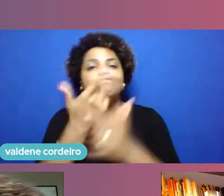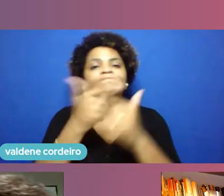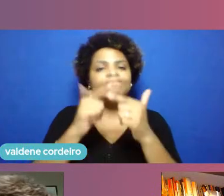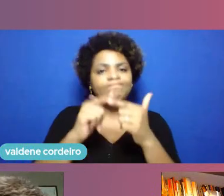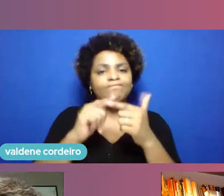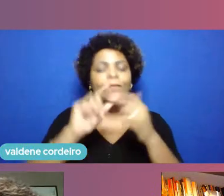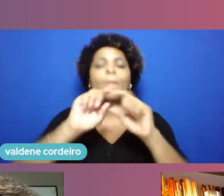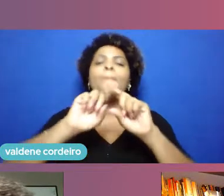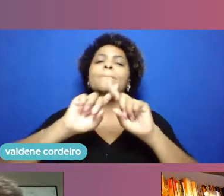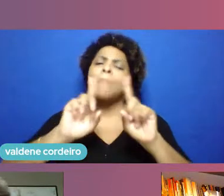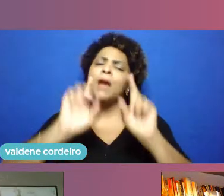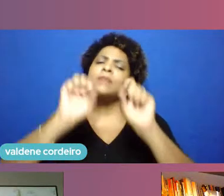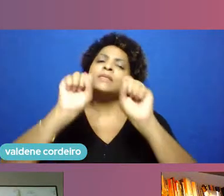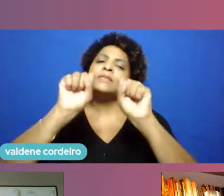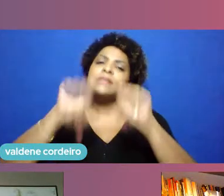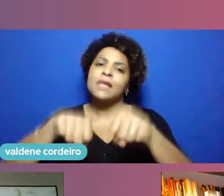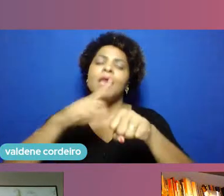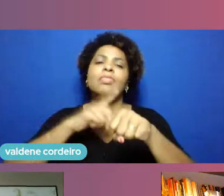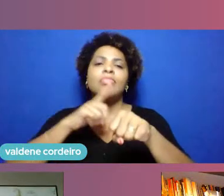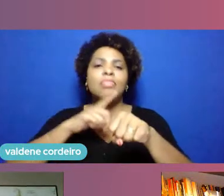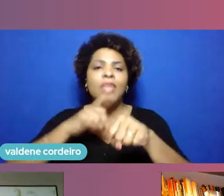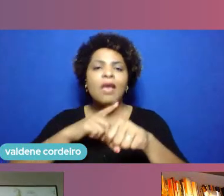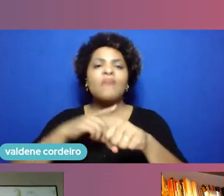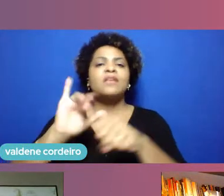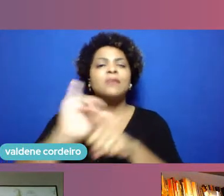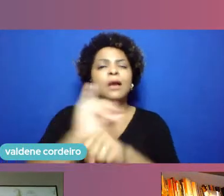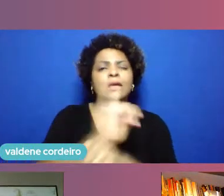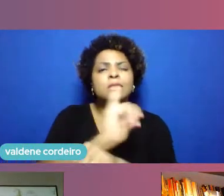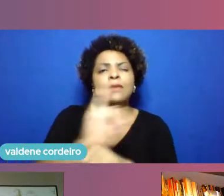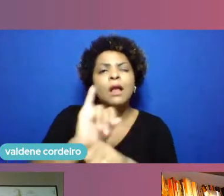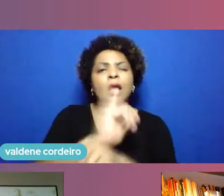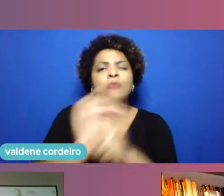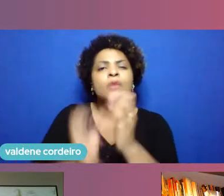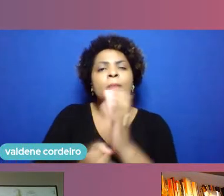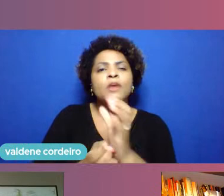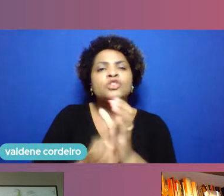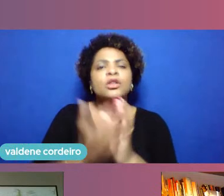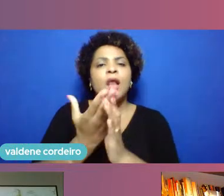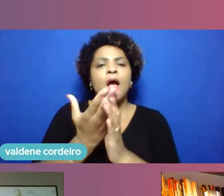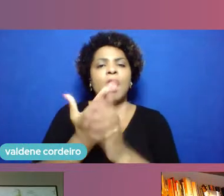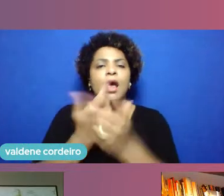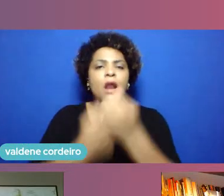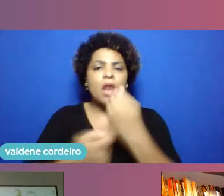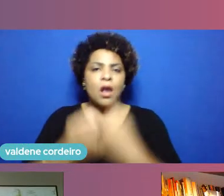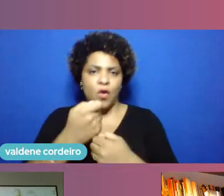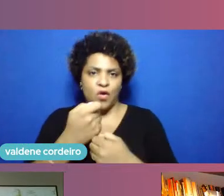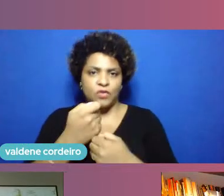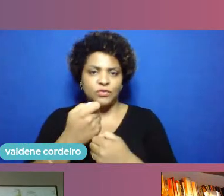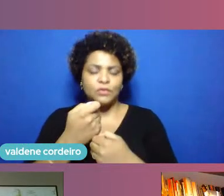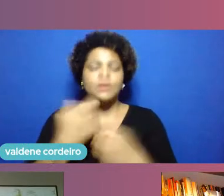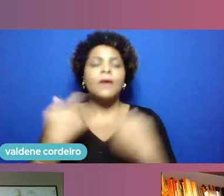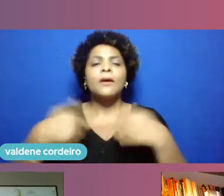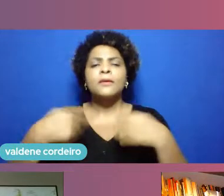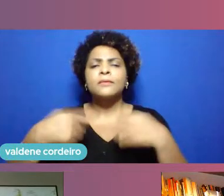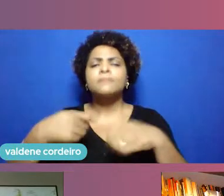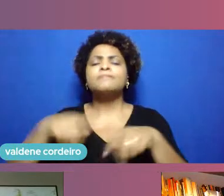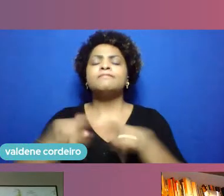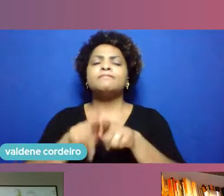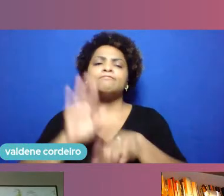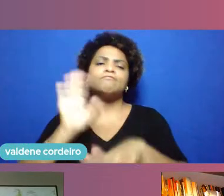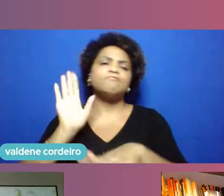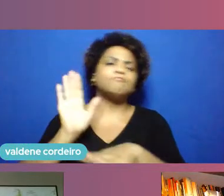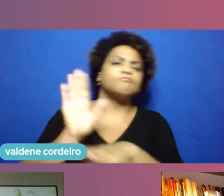de geração de negócios e além de também dar apoio aos principais atores que temos